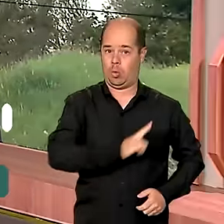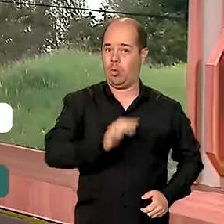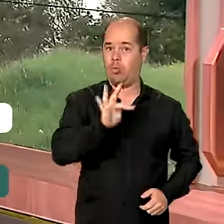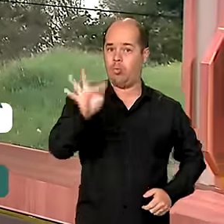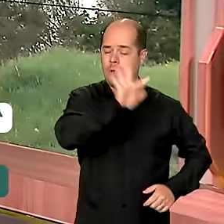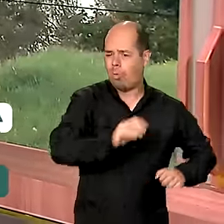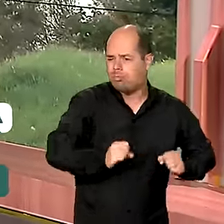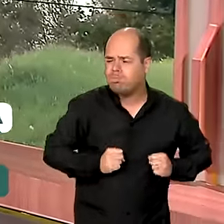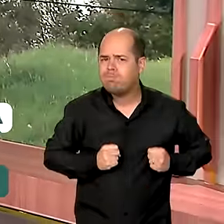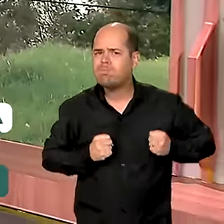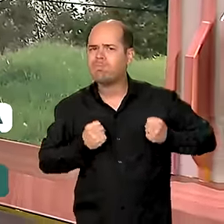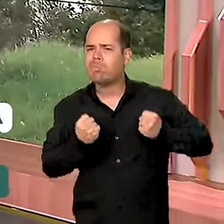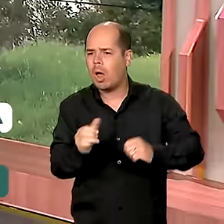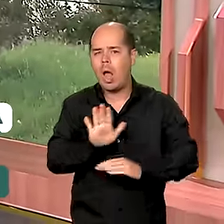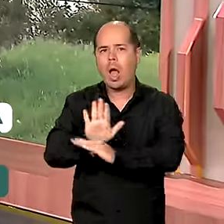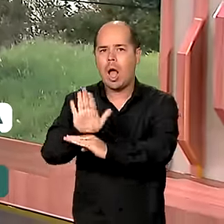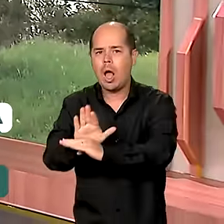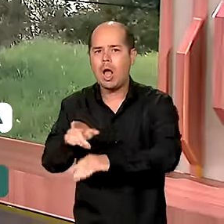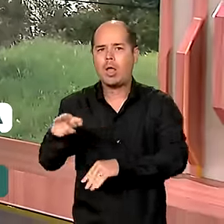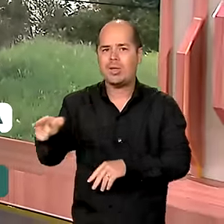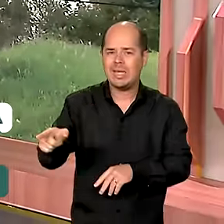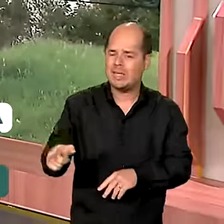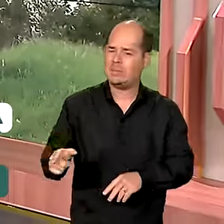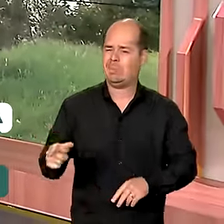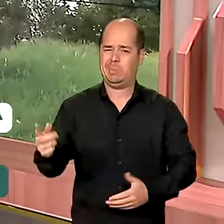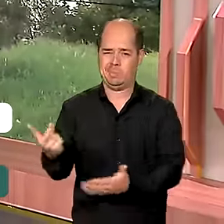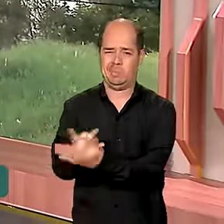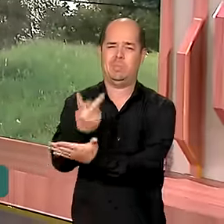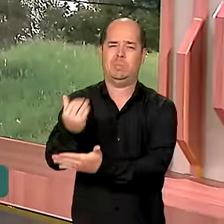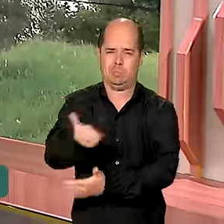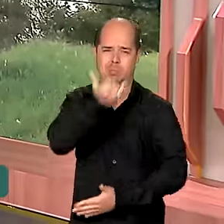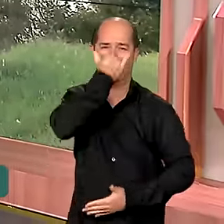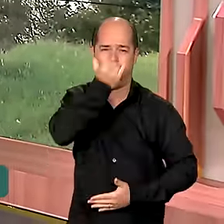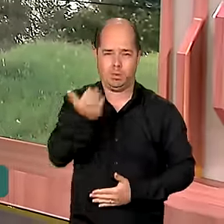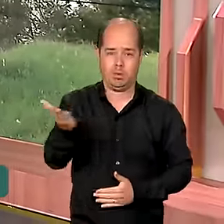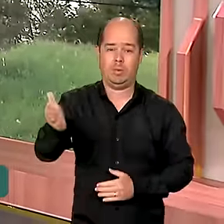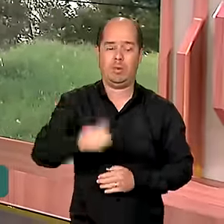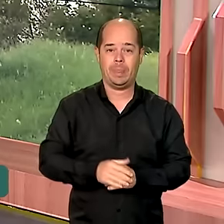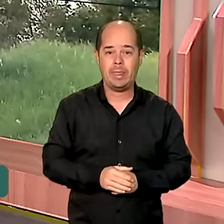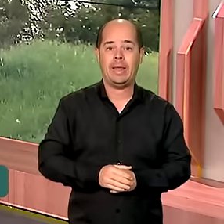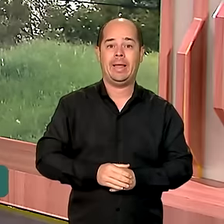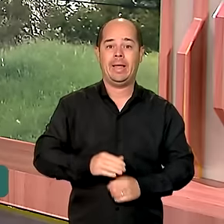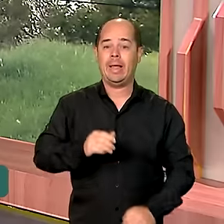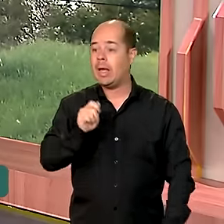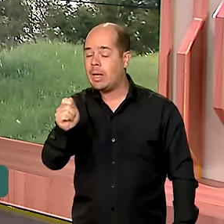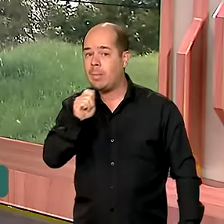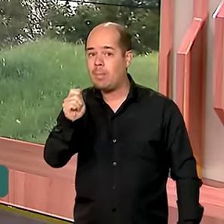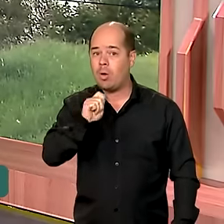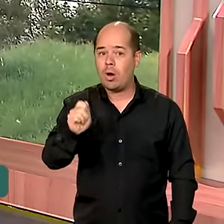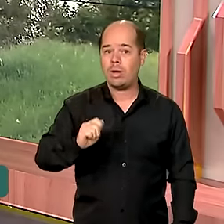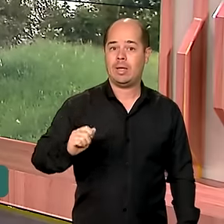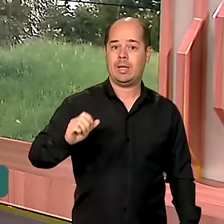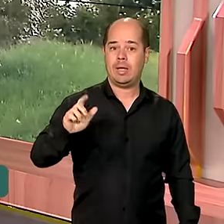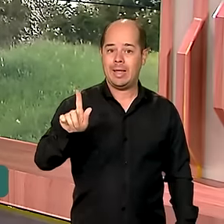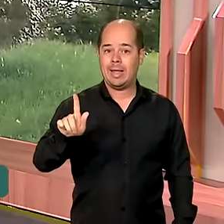das enchentes no Estado. E quem está lá na capital gaúcha é a repórter Gabriela Noronha. Bom dia, Gabi.